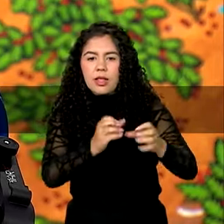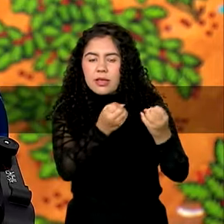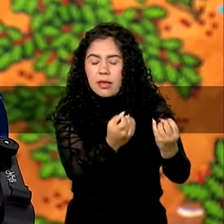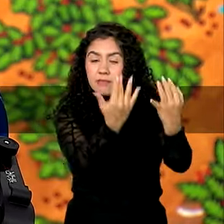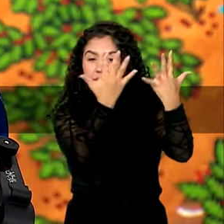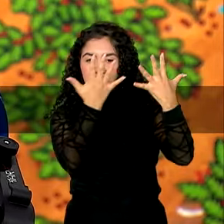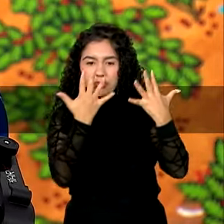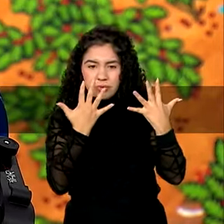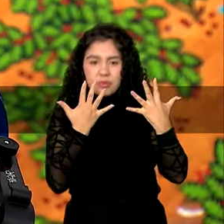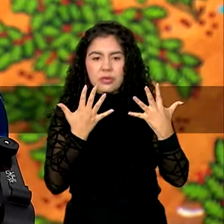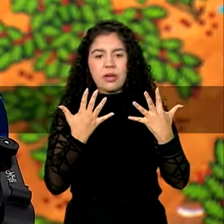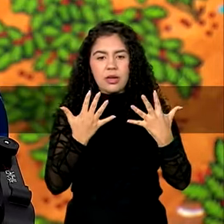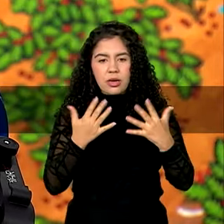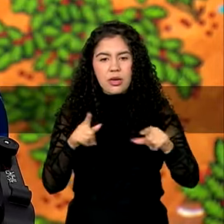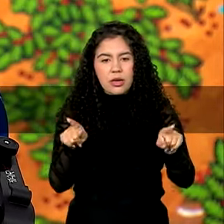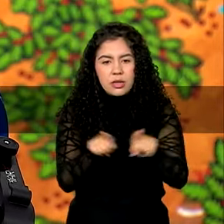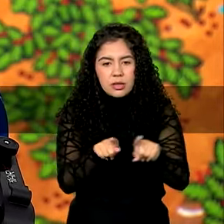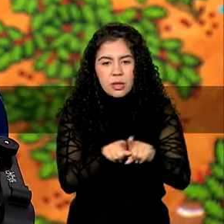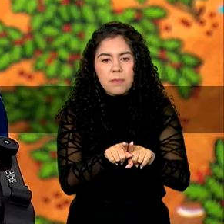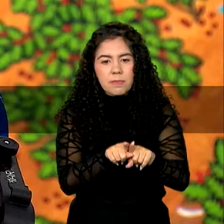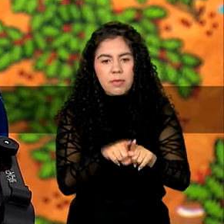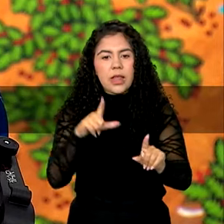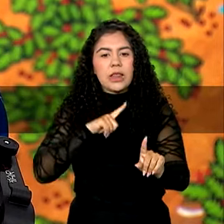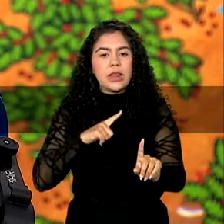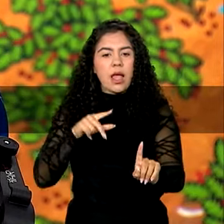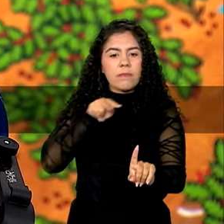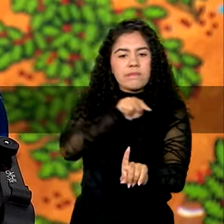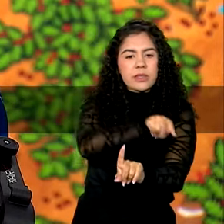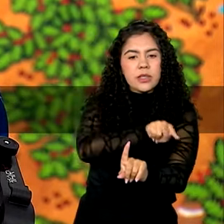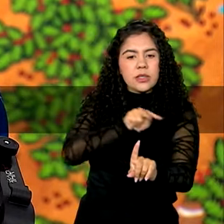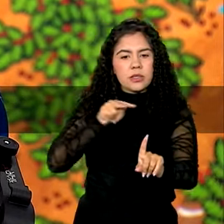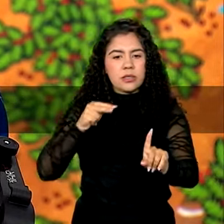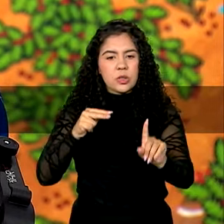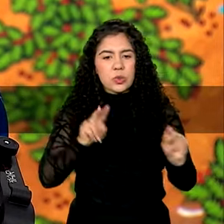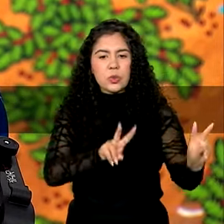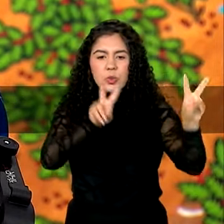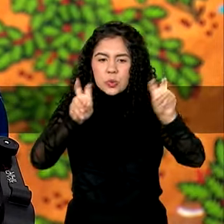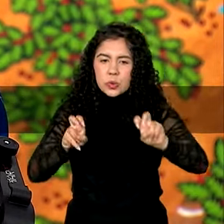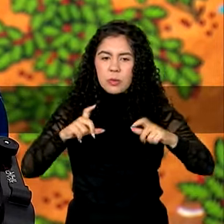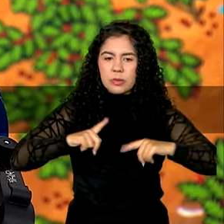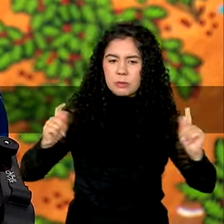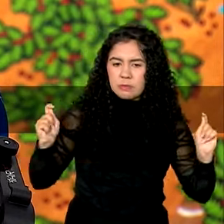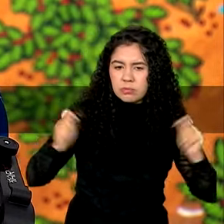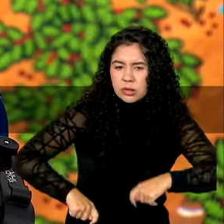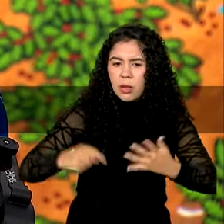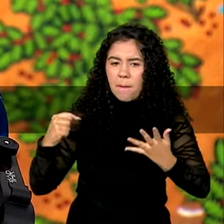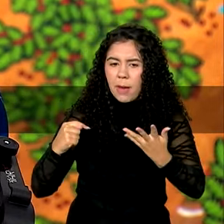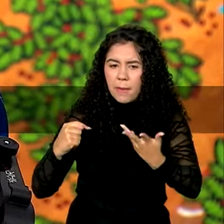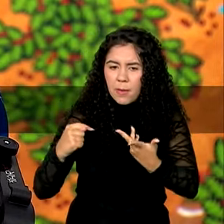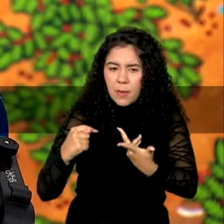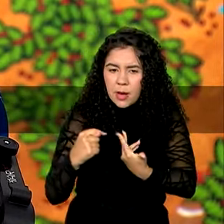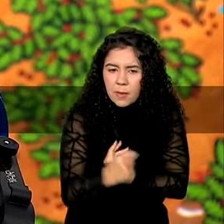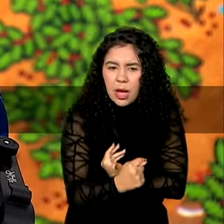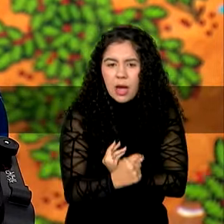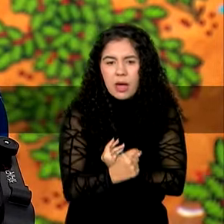e nos dá uma perspectiva com respeito a possibilidades que não são simplesmente